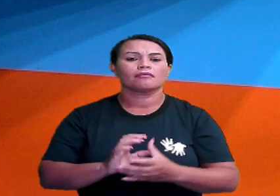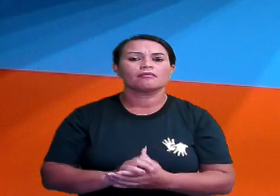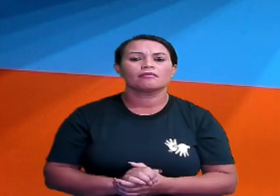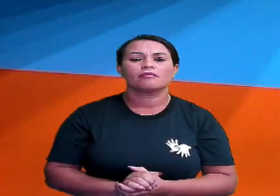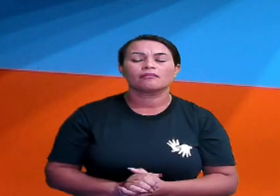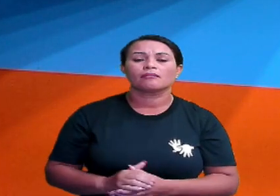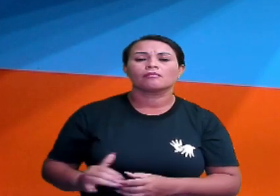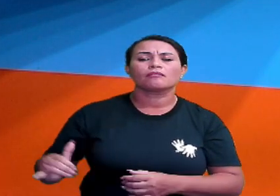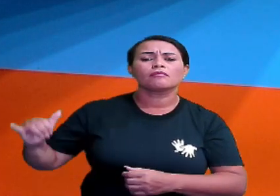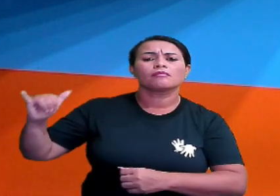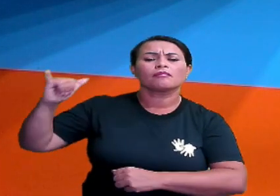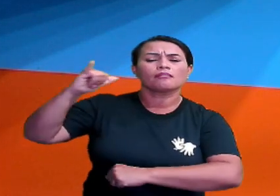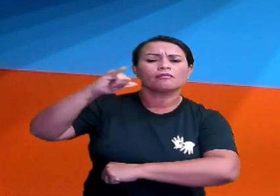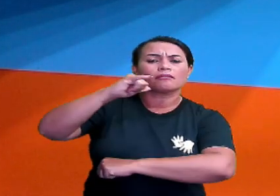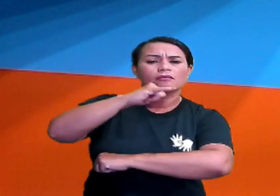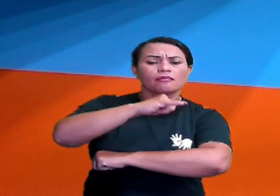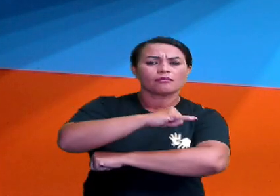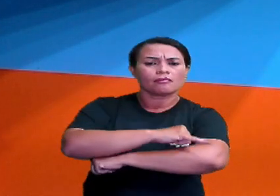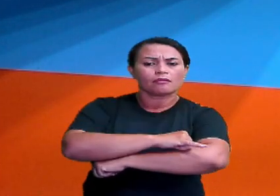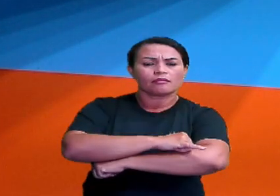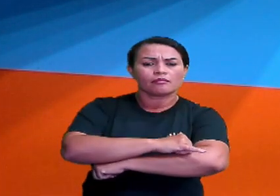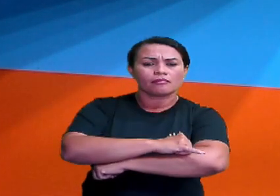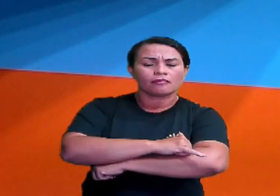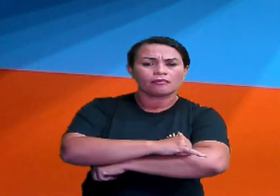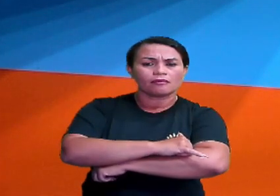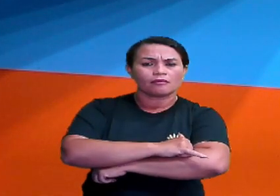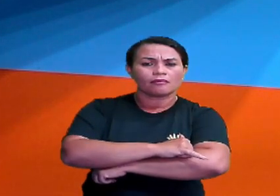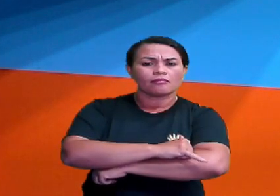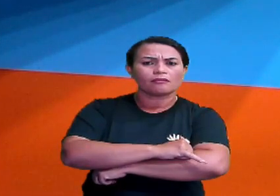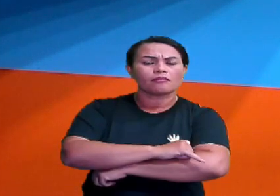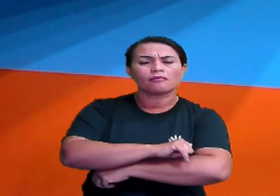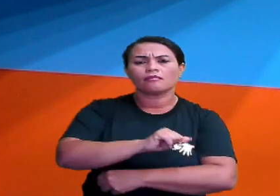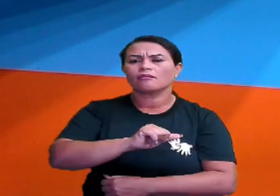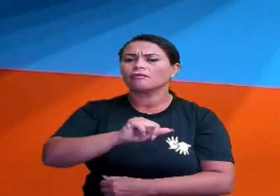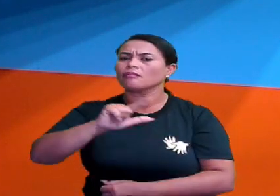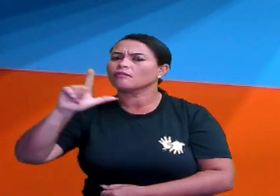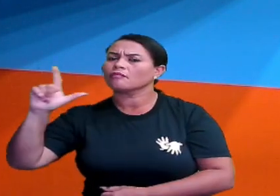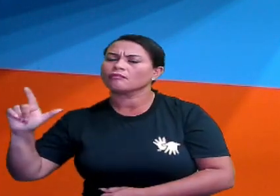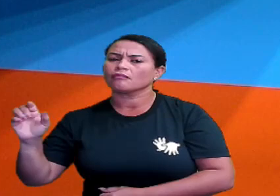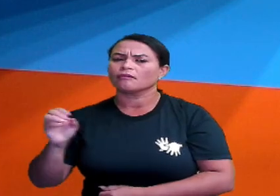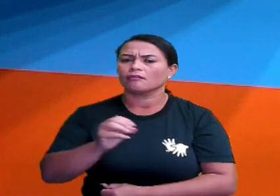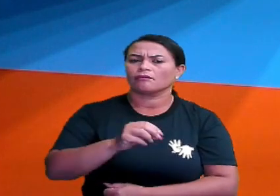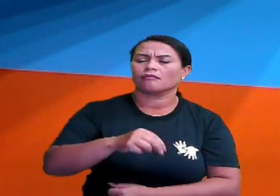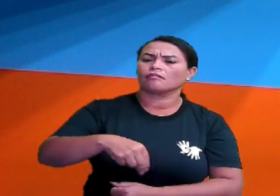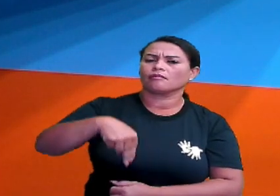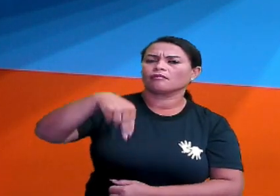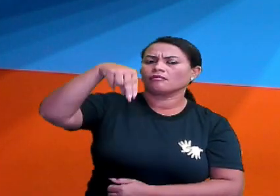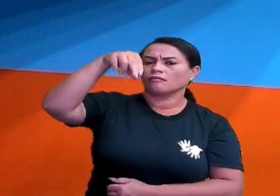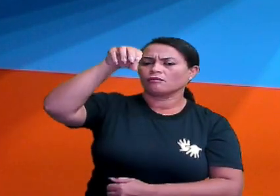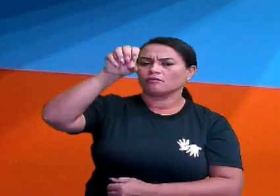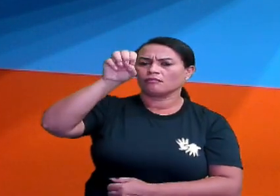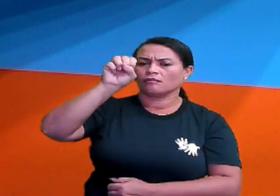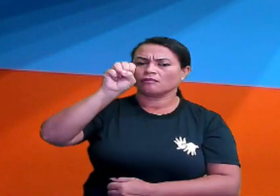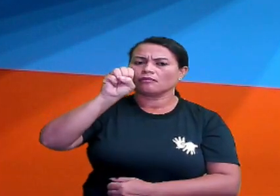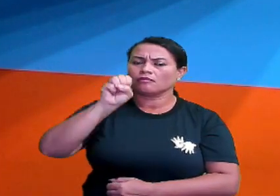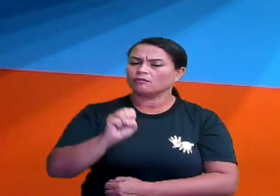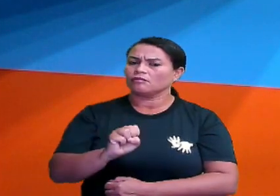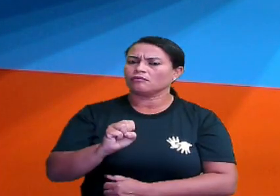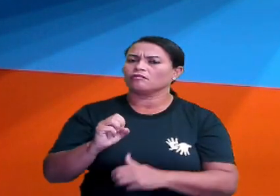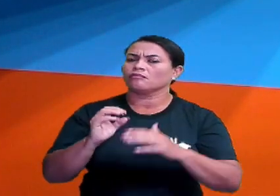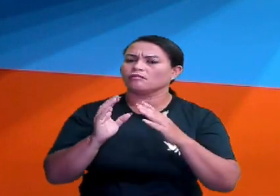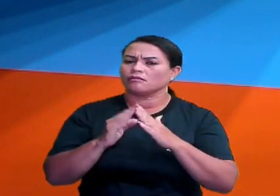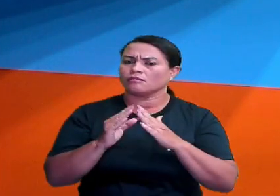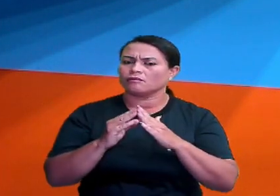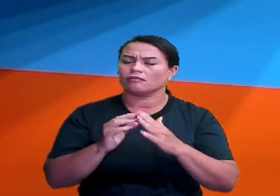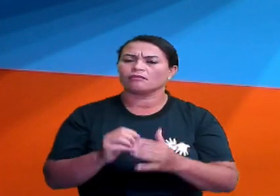O aeroporto está ao leste, ao oeste, ao norte ou ao sul da casa.